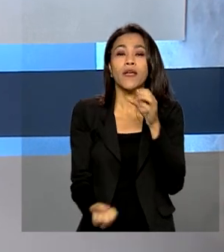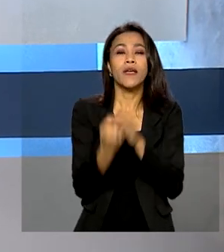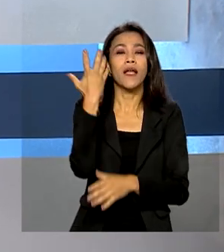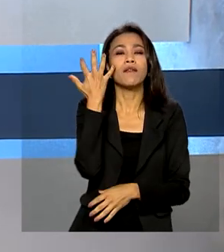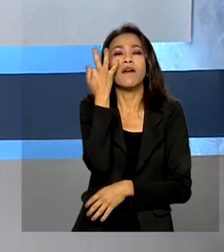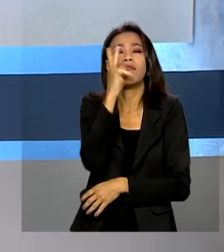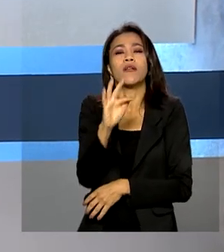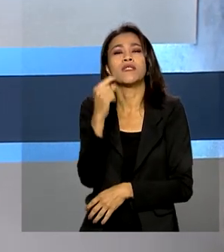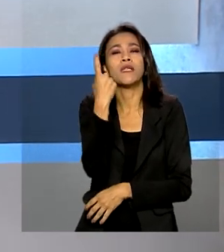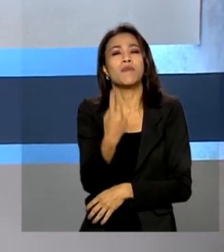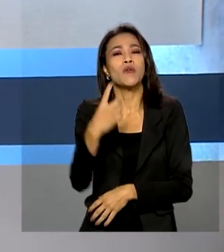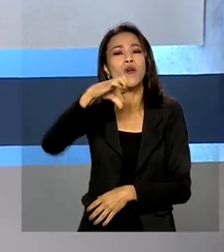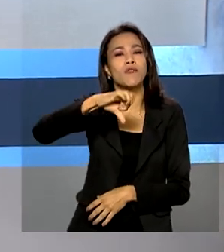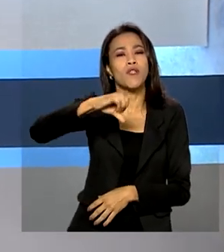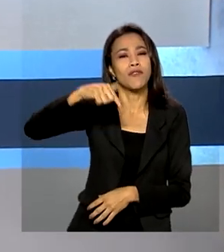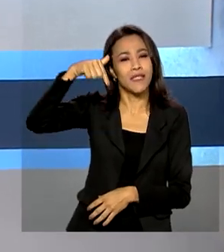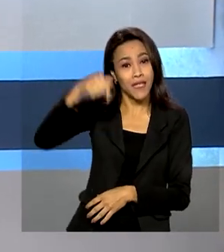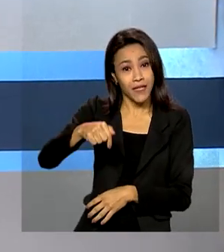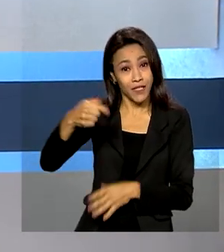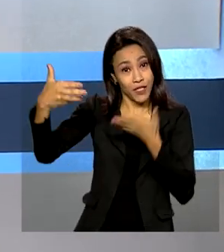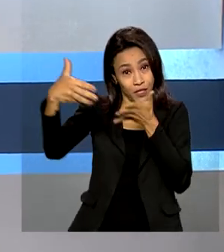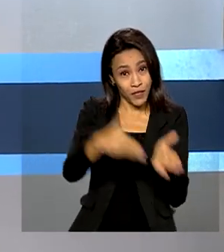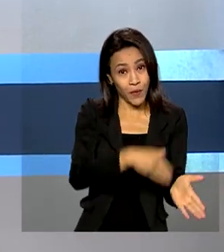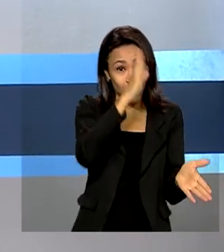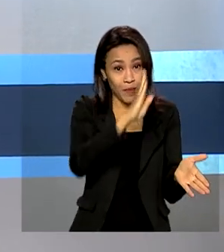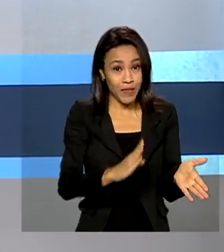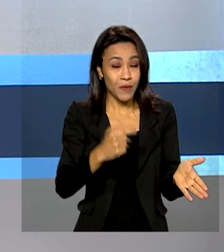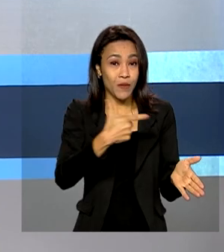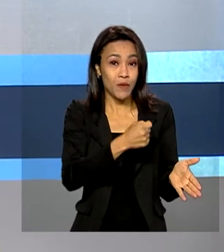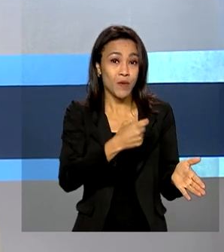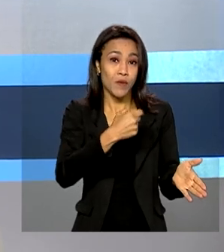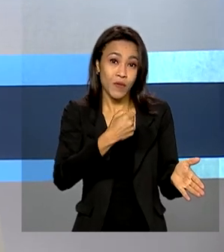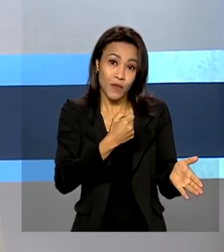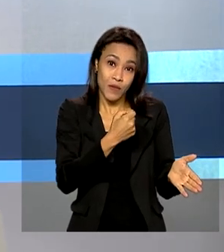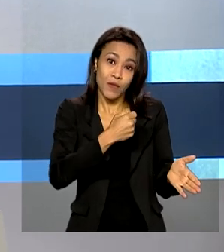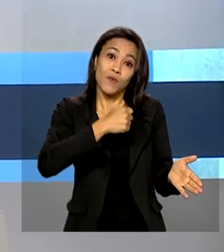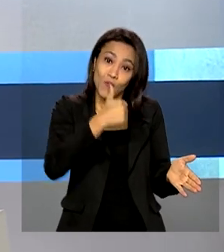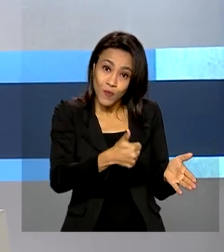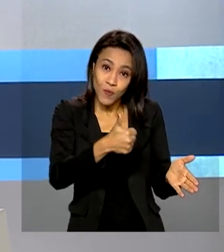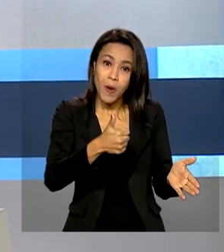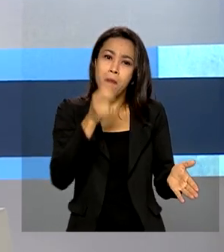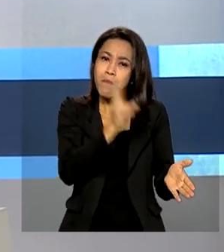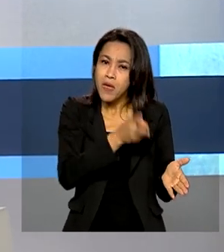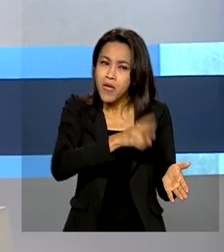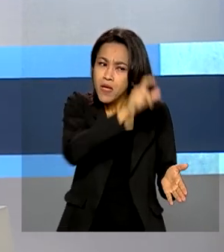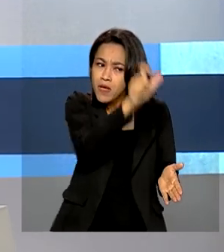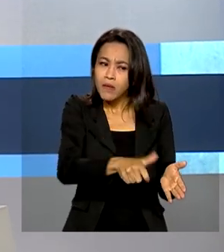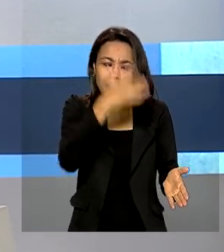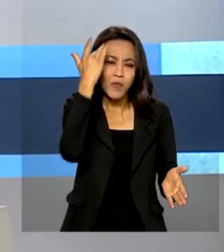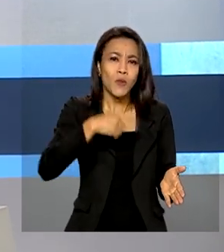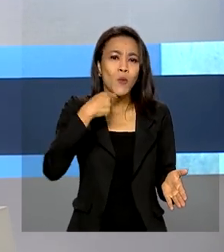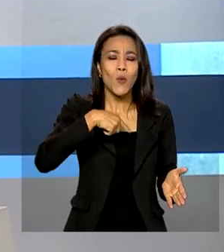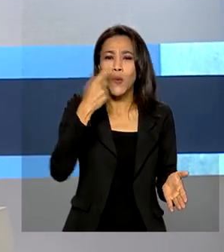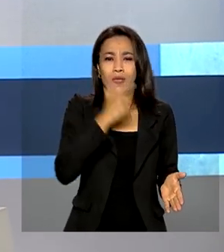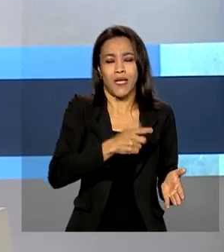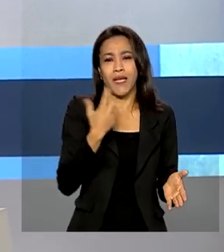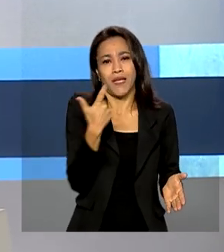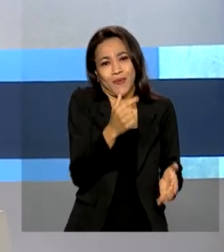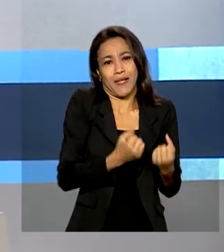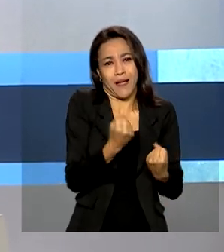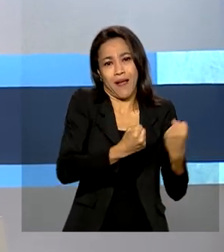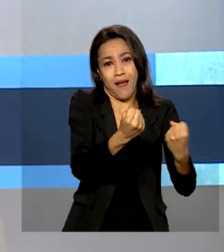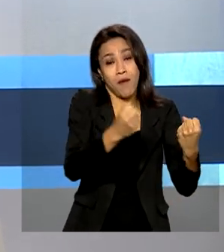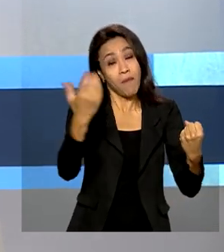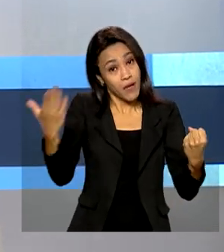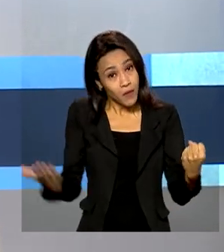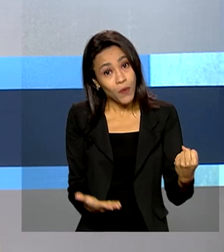e chegou ao Brasil em 2001. Mesmo que muitas pessoas não consigam ficar sem o veículo, é um dia para se refletir